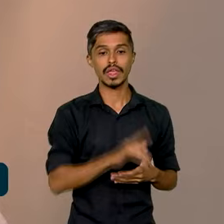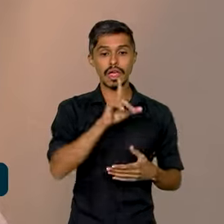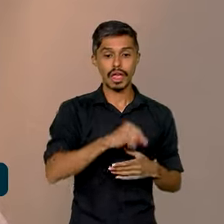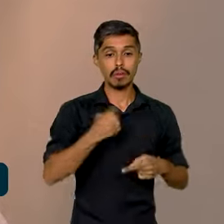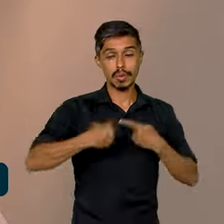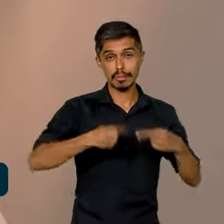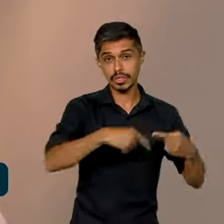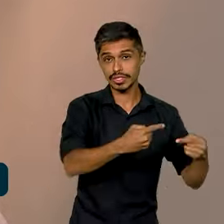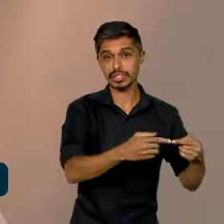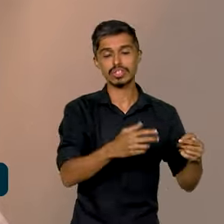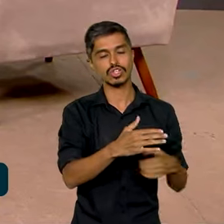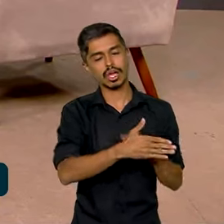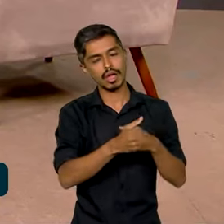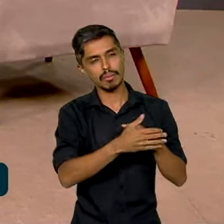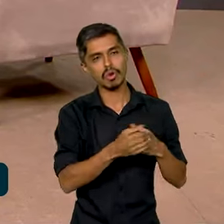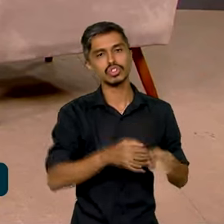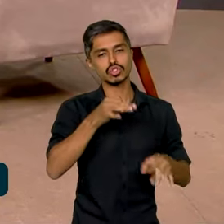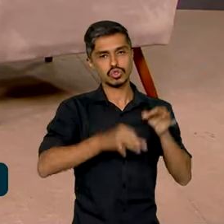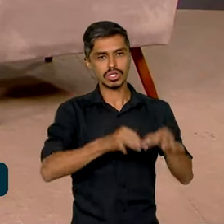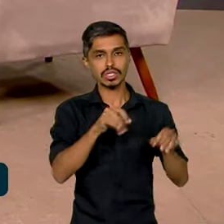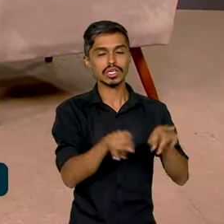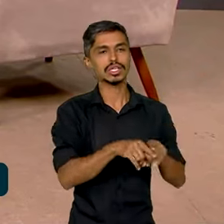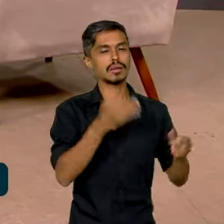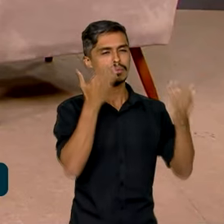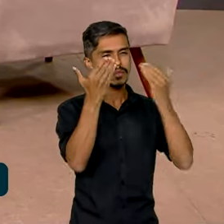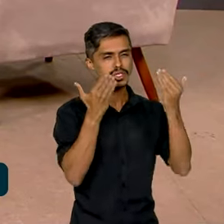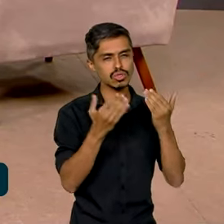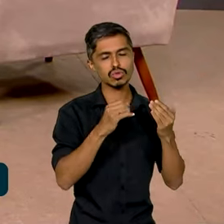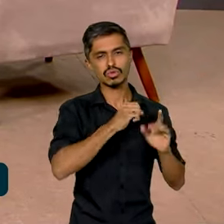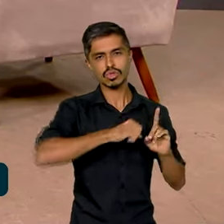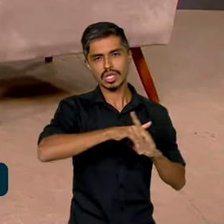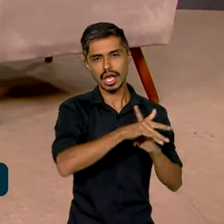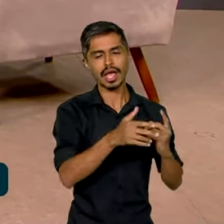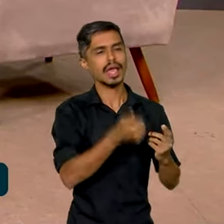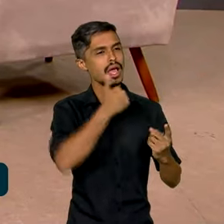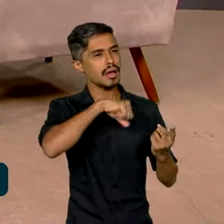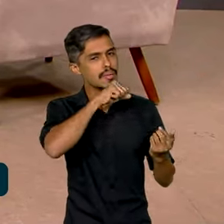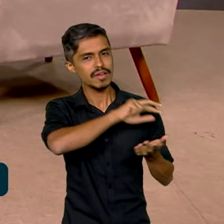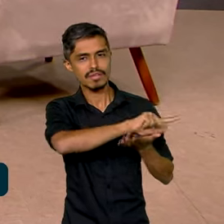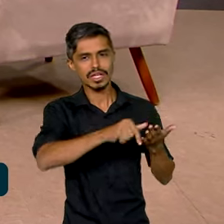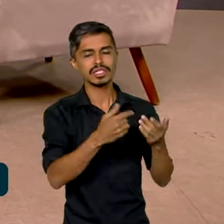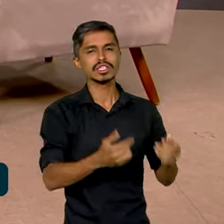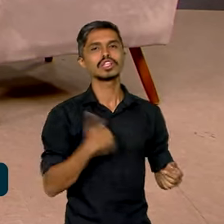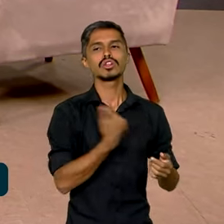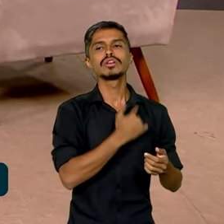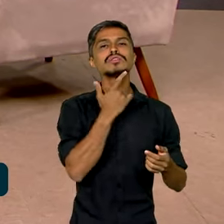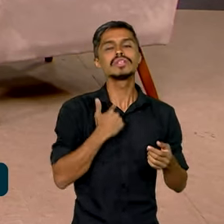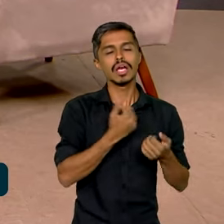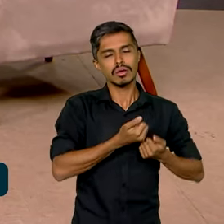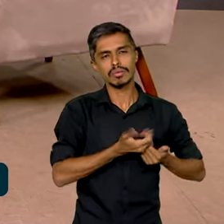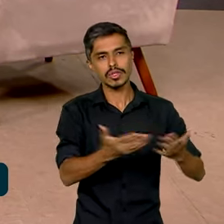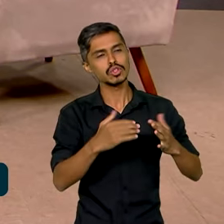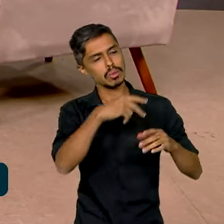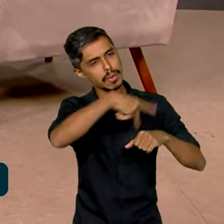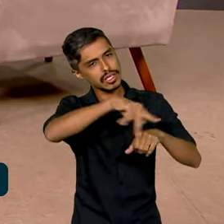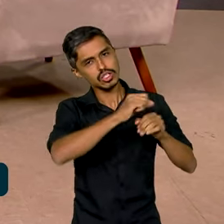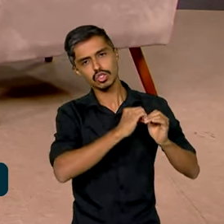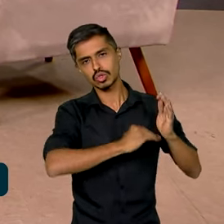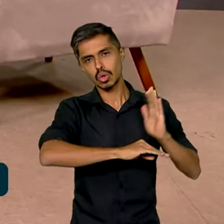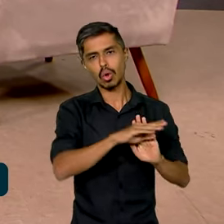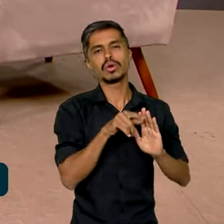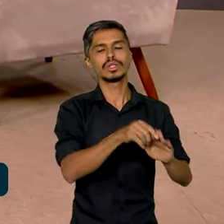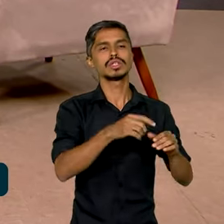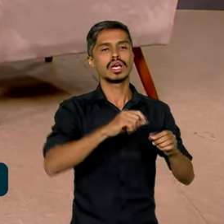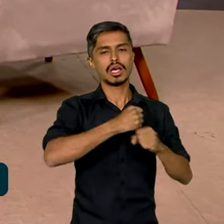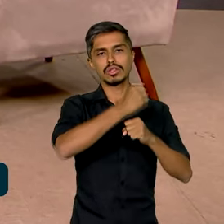uma política de acolhimento jurídico e psicossocial a essas mães e que pretendemos espalhar por todo o país a partir do